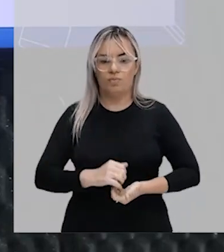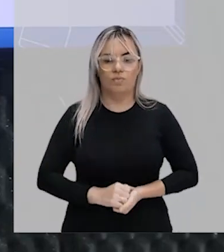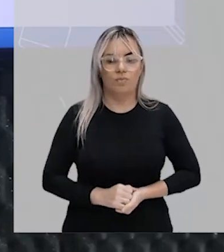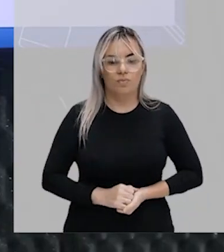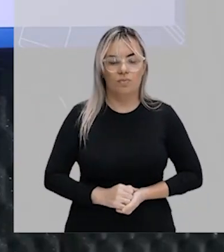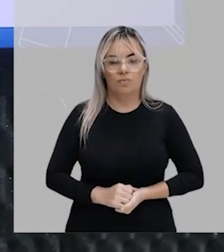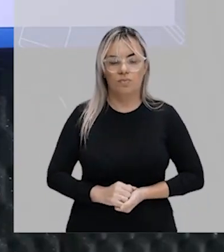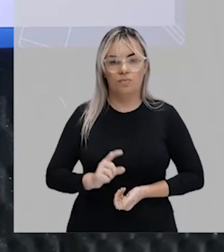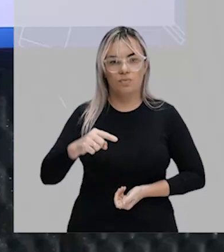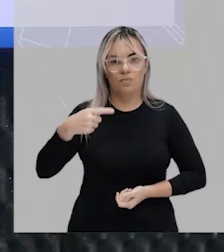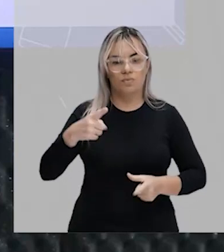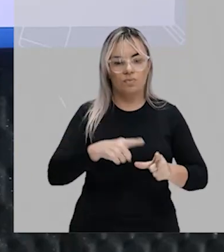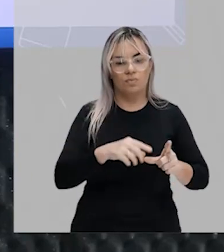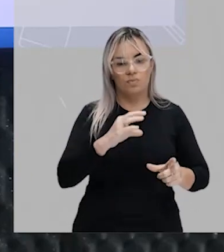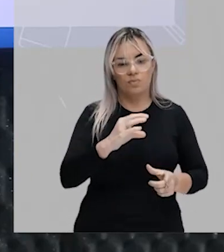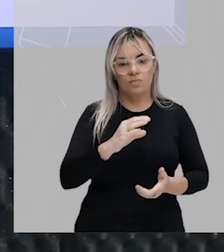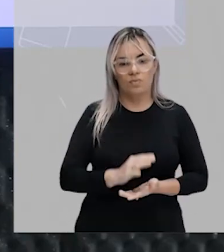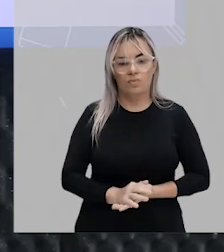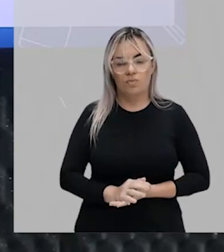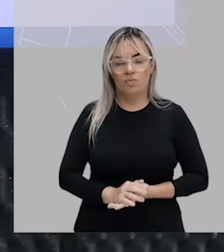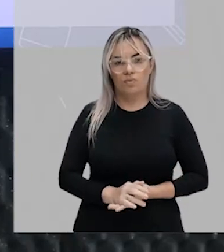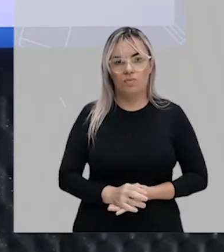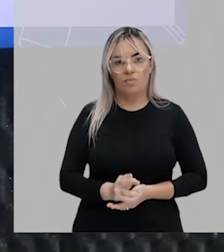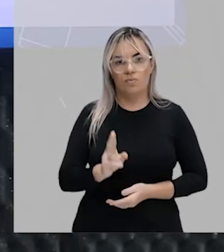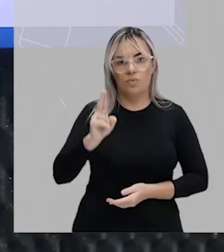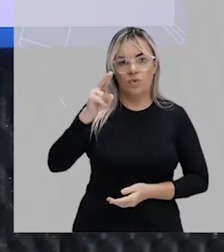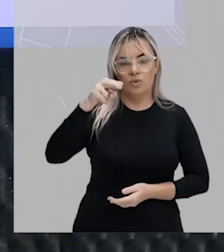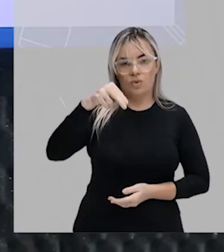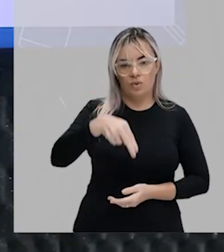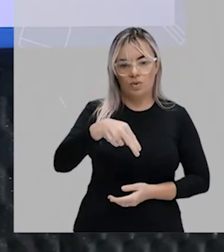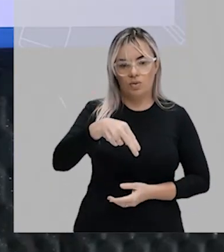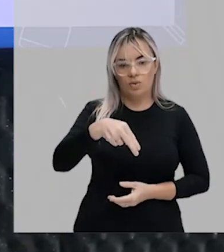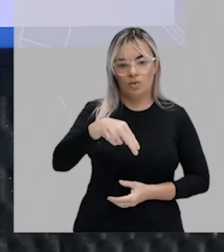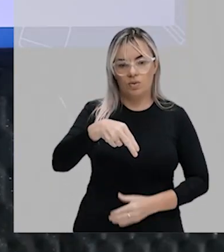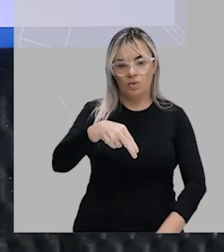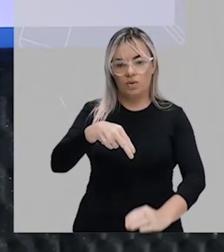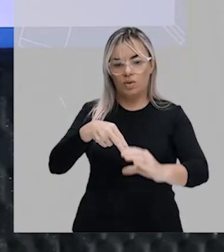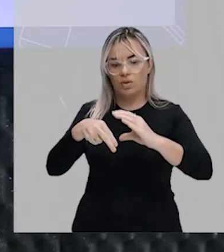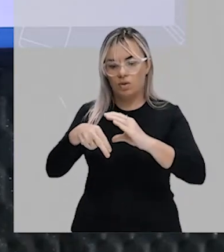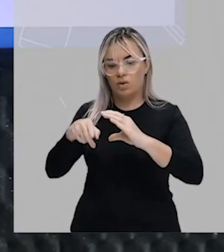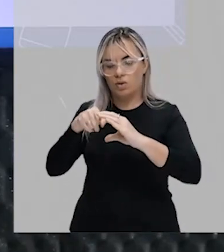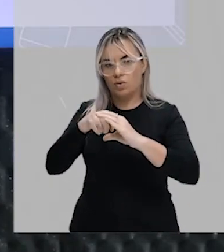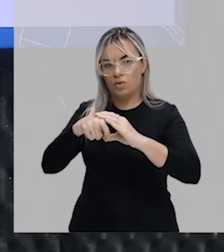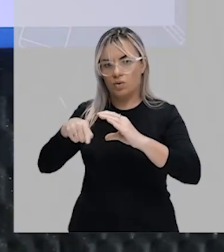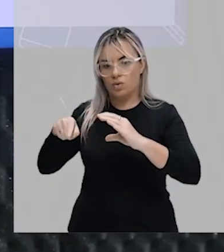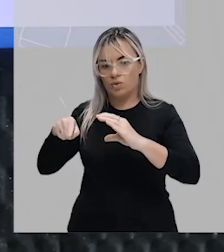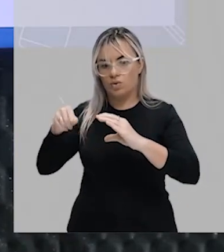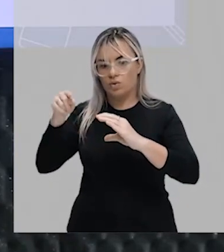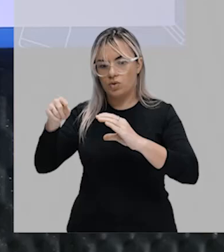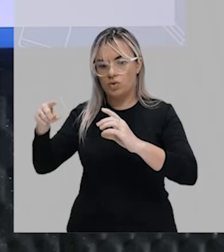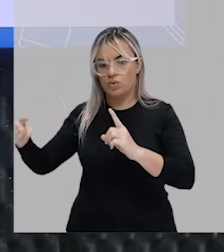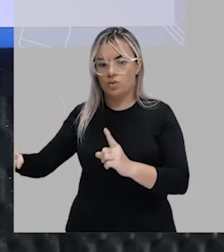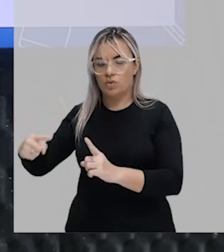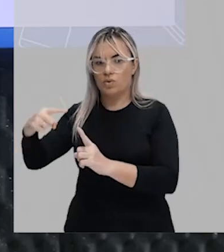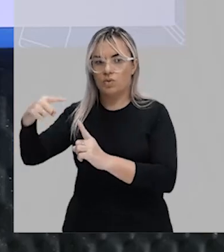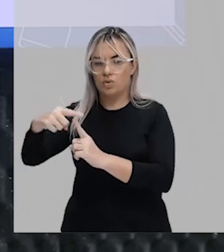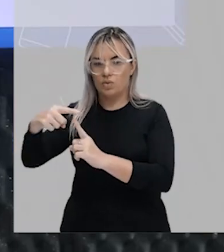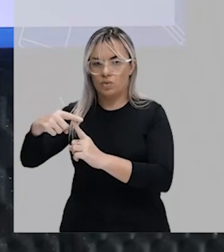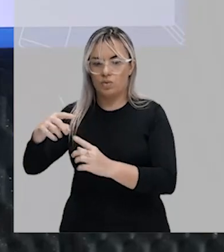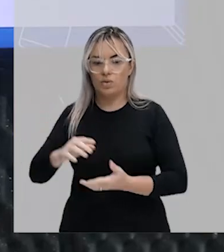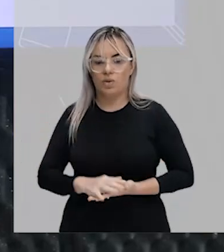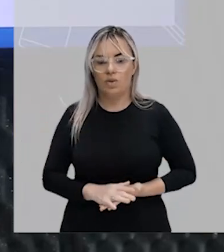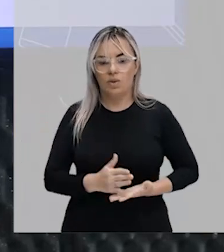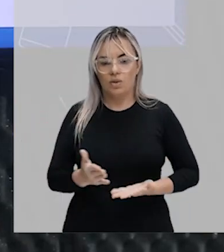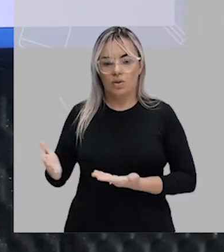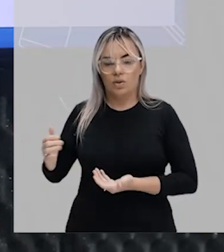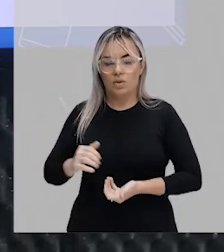tá bom? Próxima. Os naturais estão contidos nos inteiros. Gente, tranquilo também, isso é verdade. Nós até vimos,